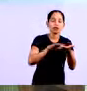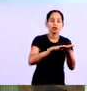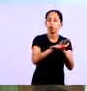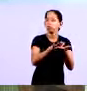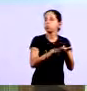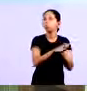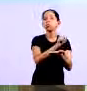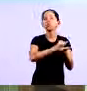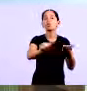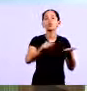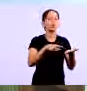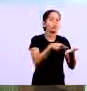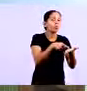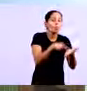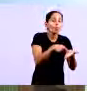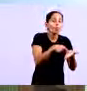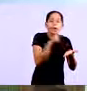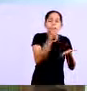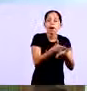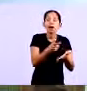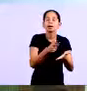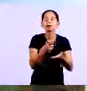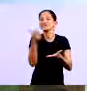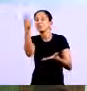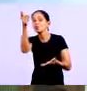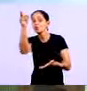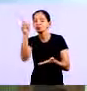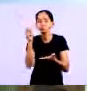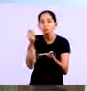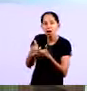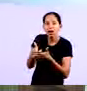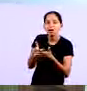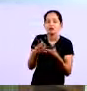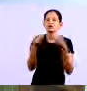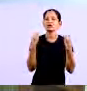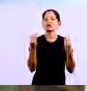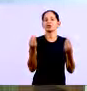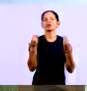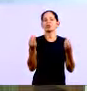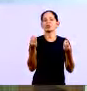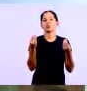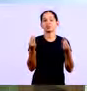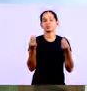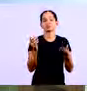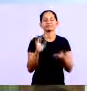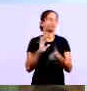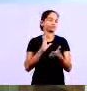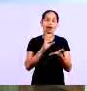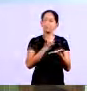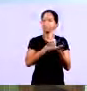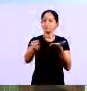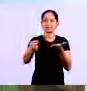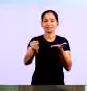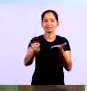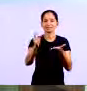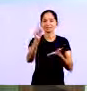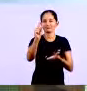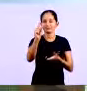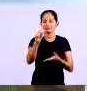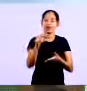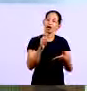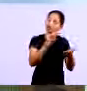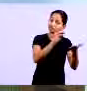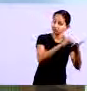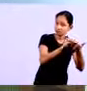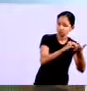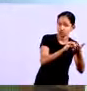controle de contas a pagar e pagar duas vezes quando você vai fazer o controle da sua conta corrente você identifica tá então isso é muito importante sem contar a questão do saldo que